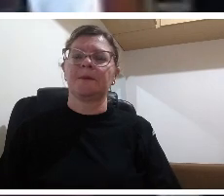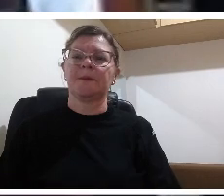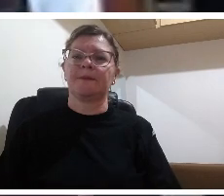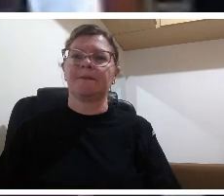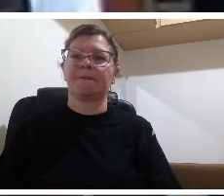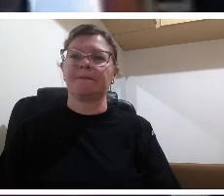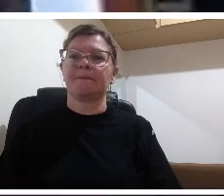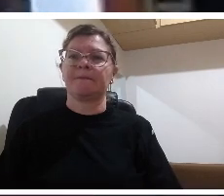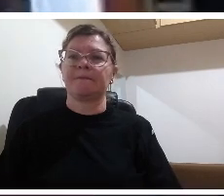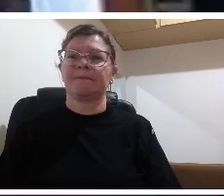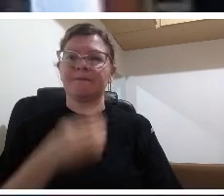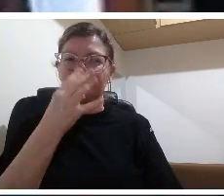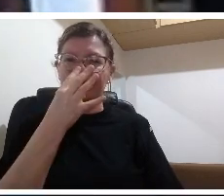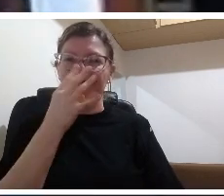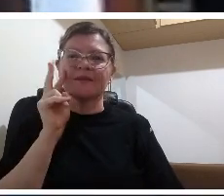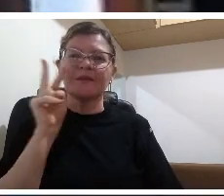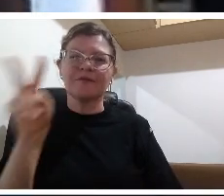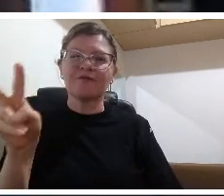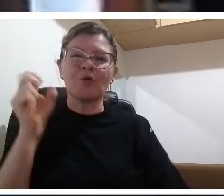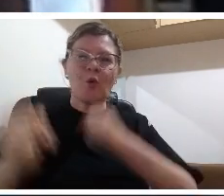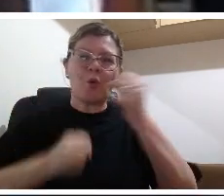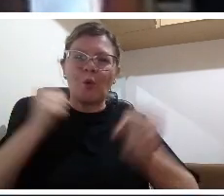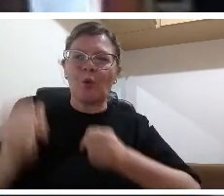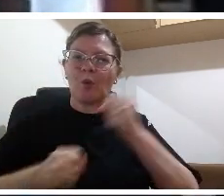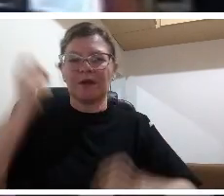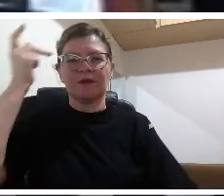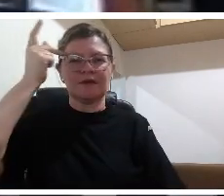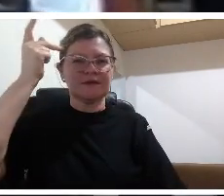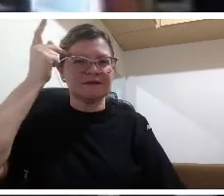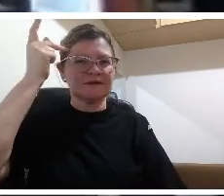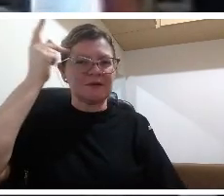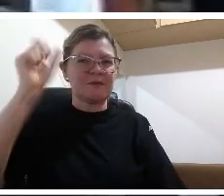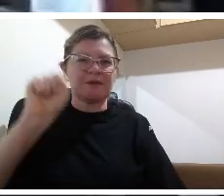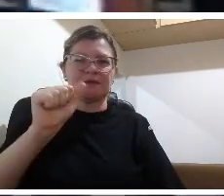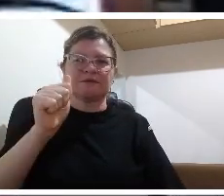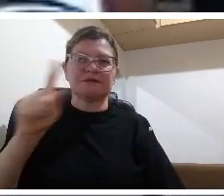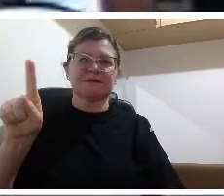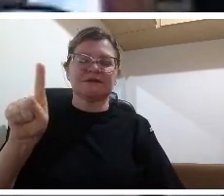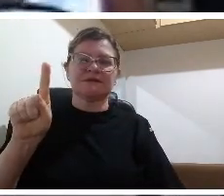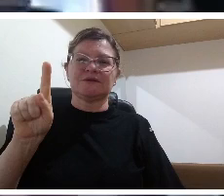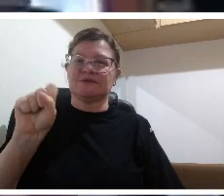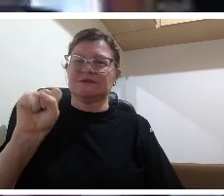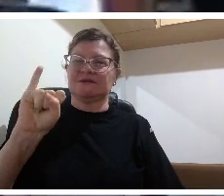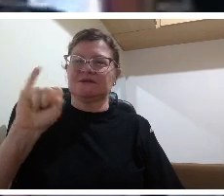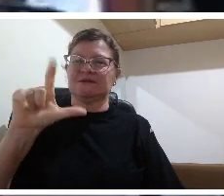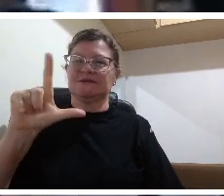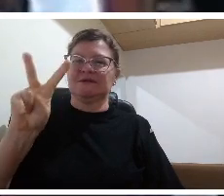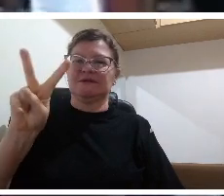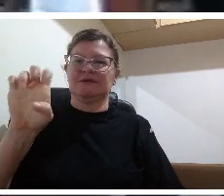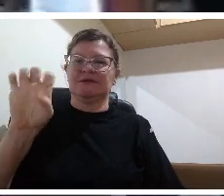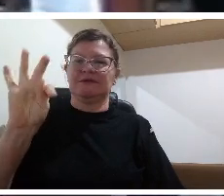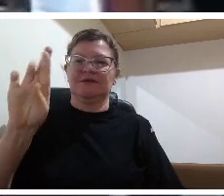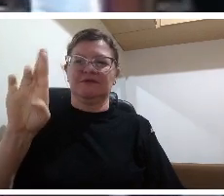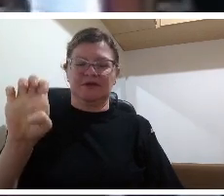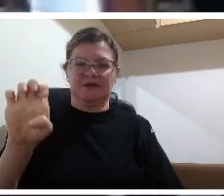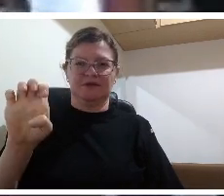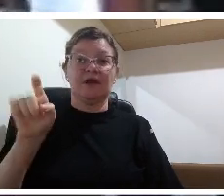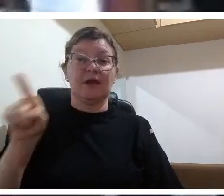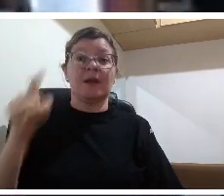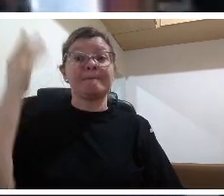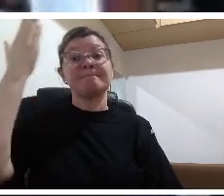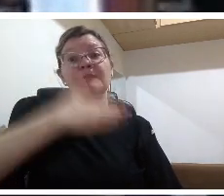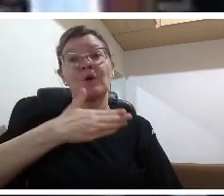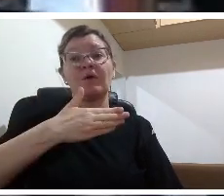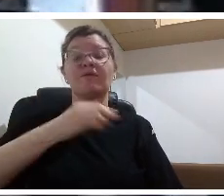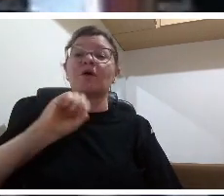prova pedestre uma corrida o atleta vai provar que em tantos minutos percorre tantos quilômetros